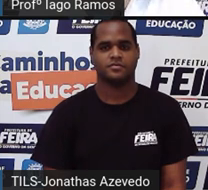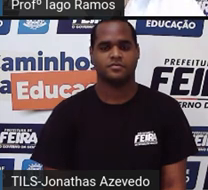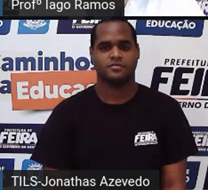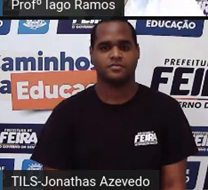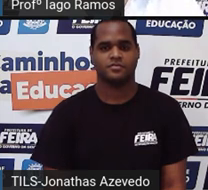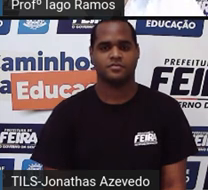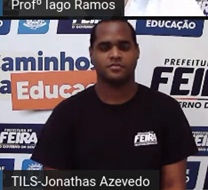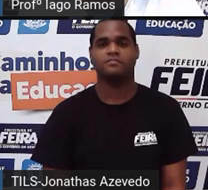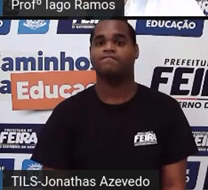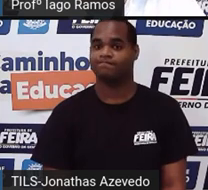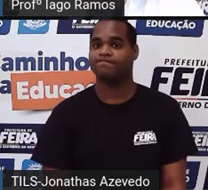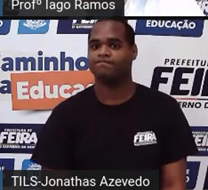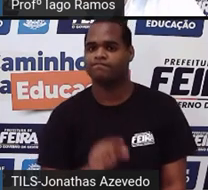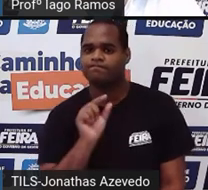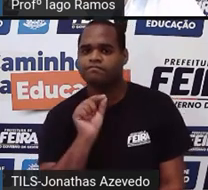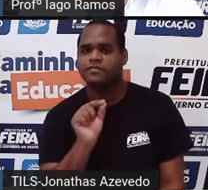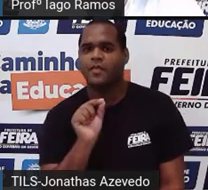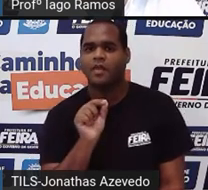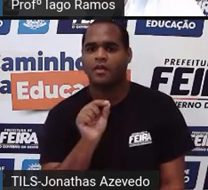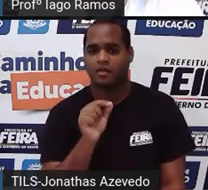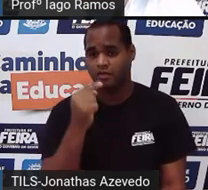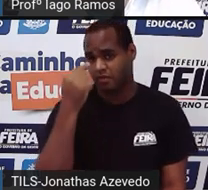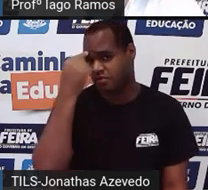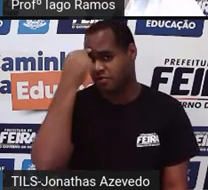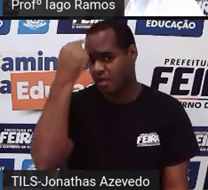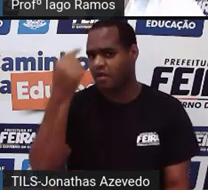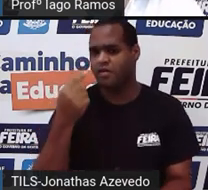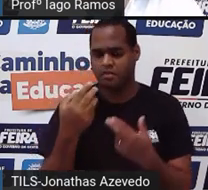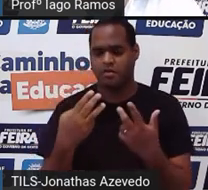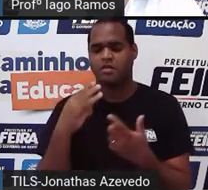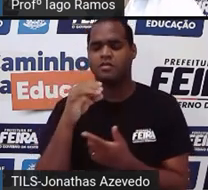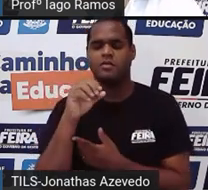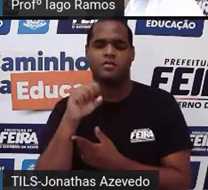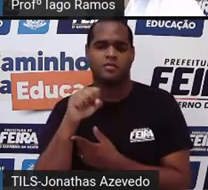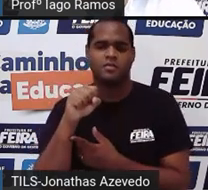Pronto, e aí? Deu para ter ideia nesses 30 segundos?